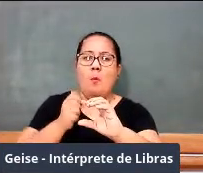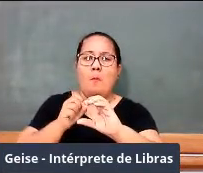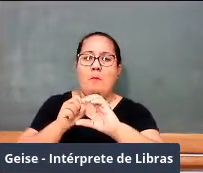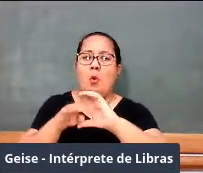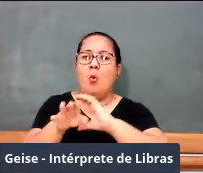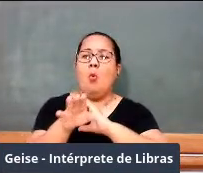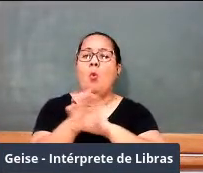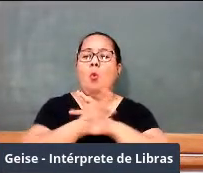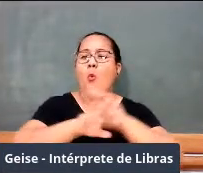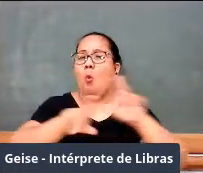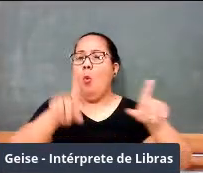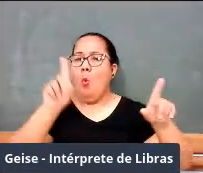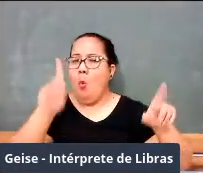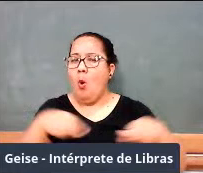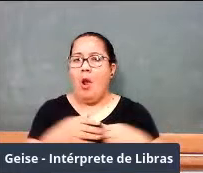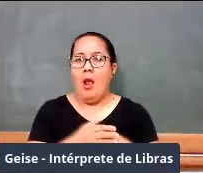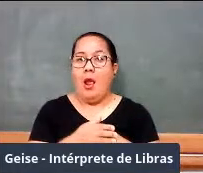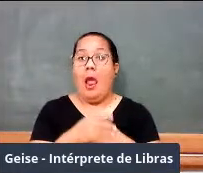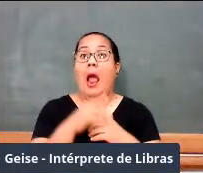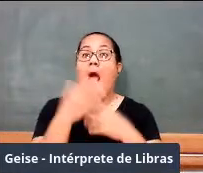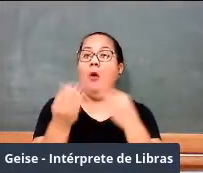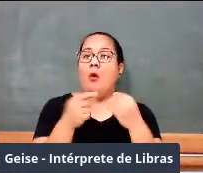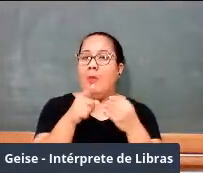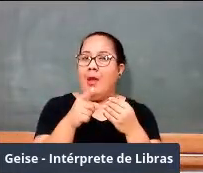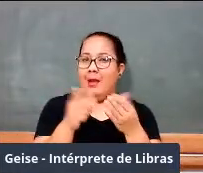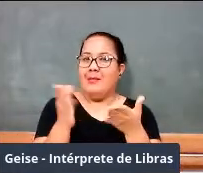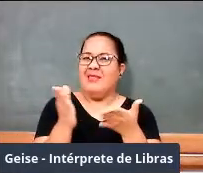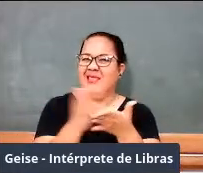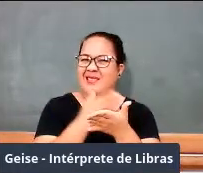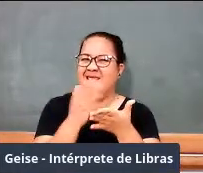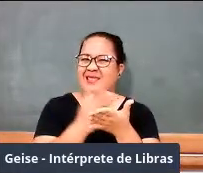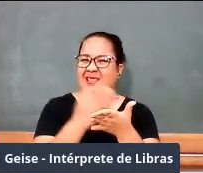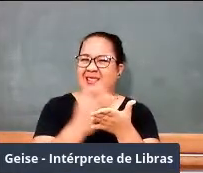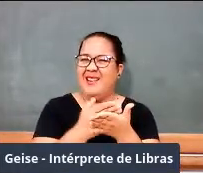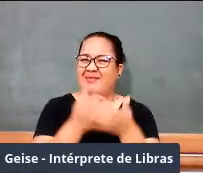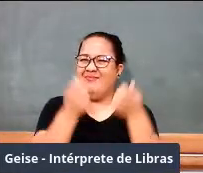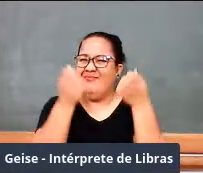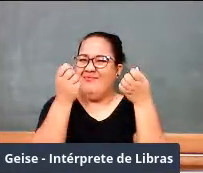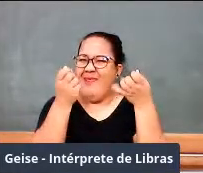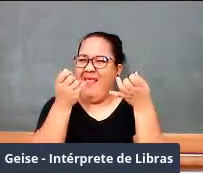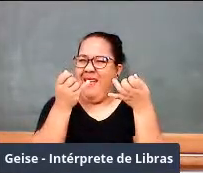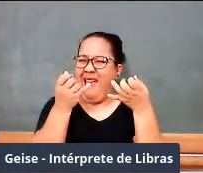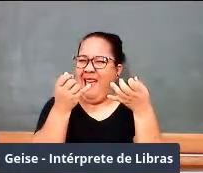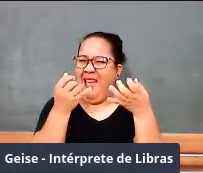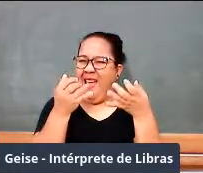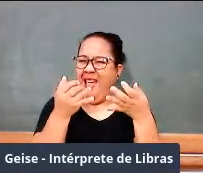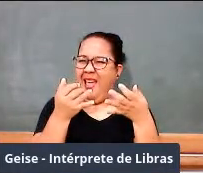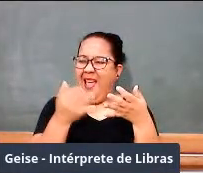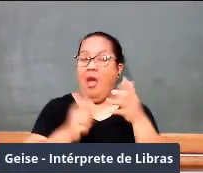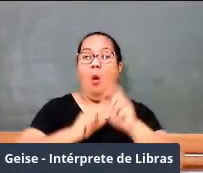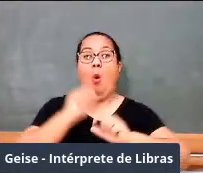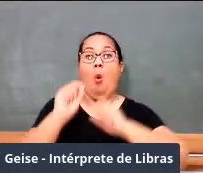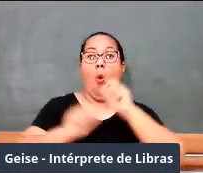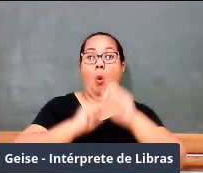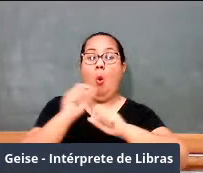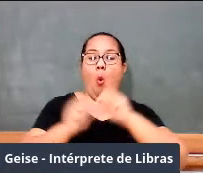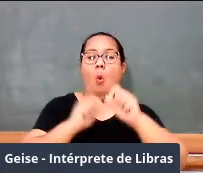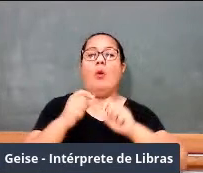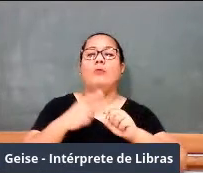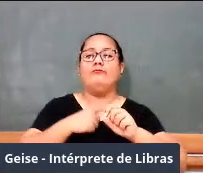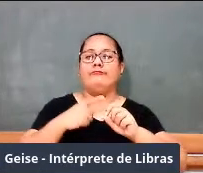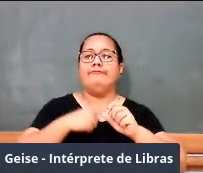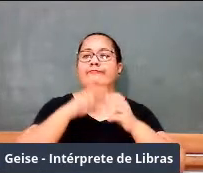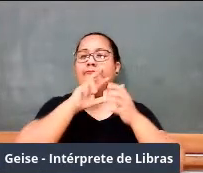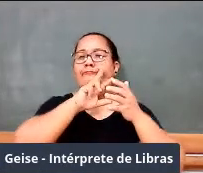esse livro, ele tem uma longa parte onde, didaticamente, se escreve,